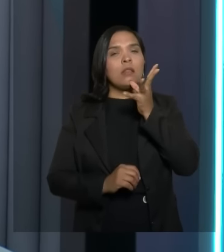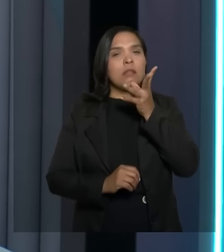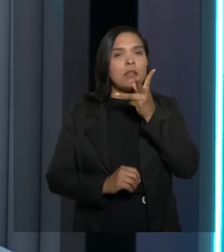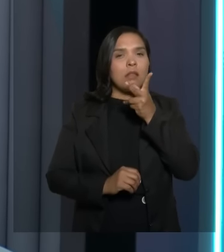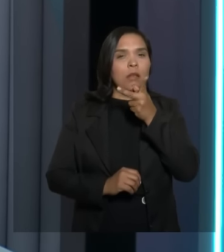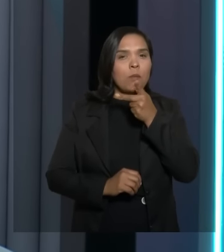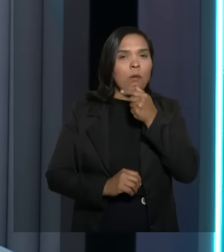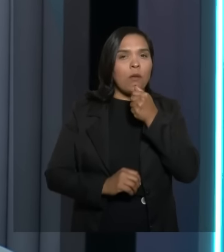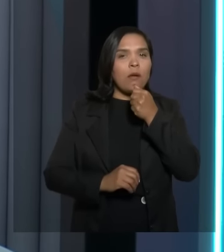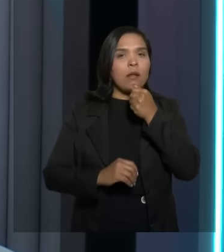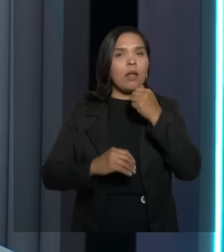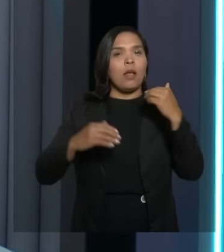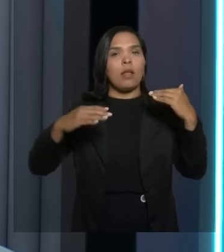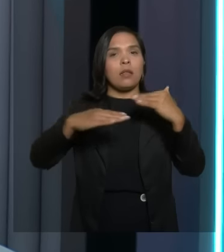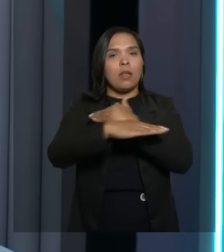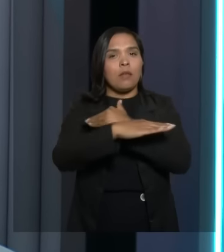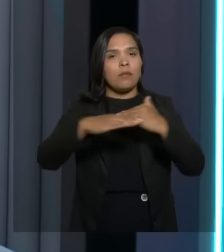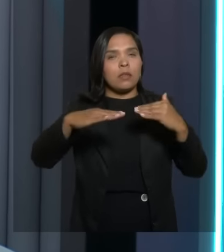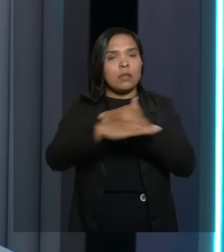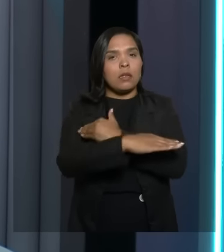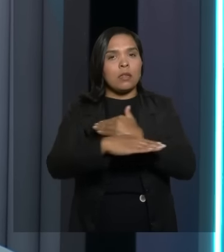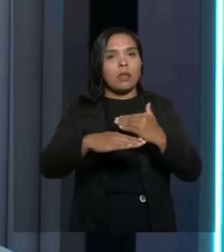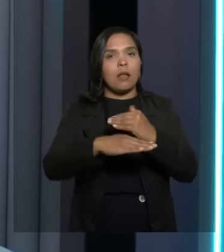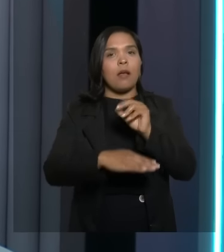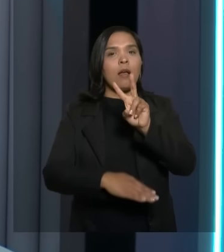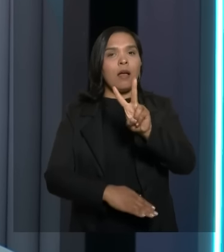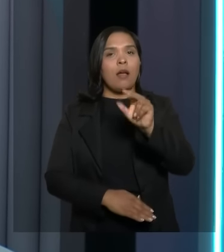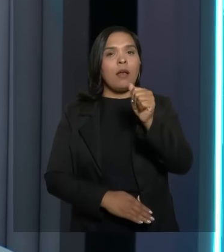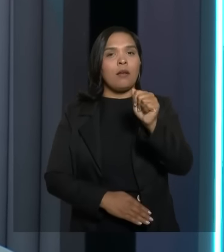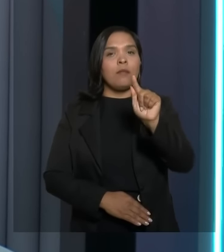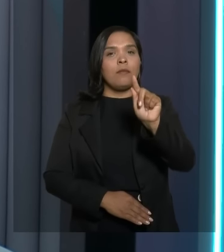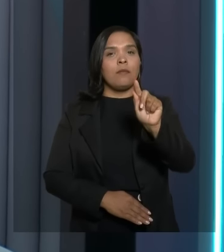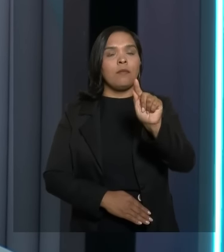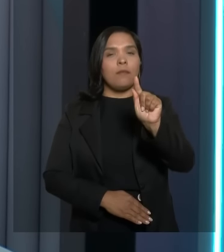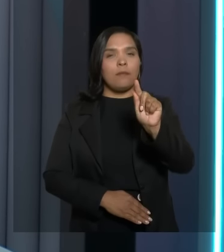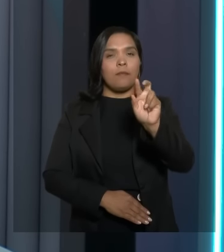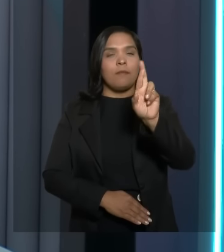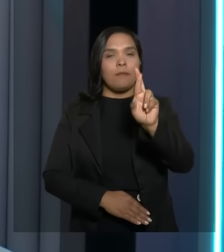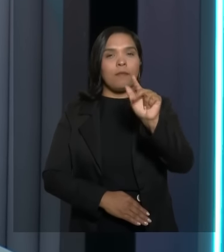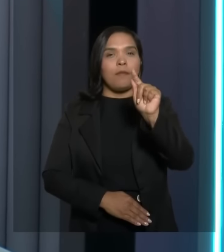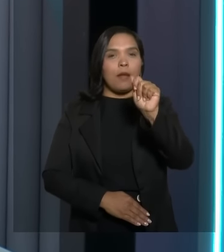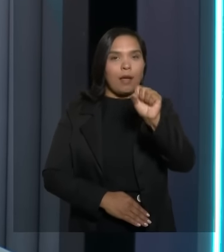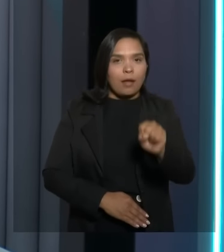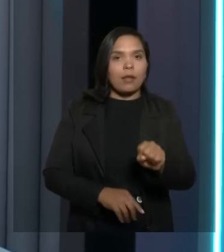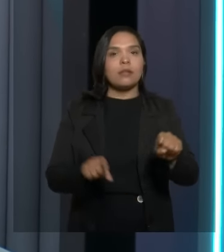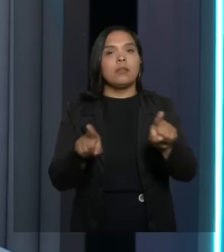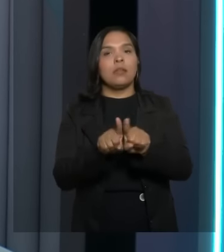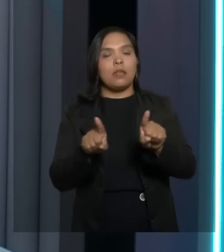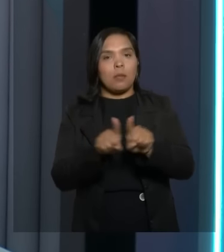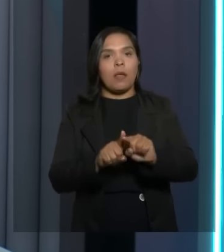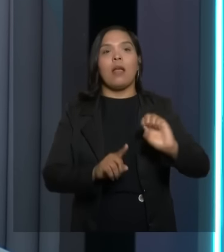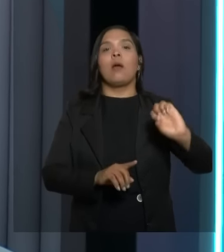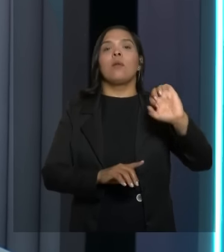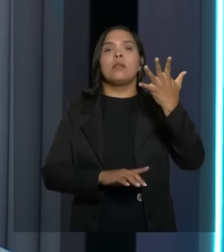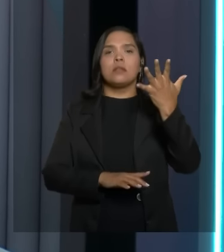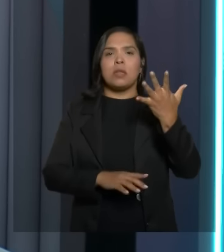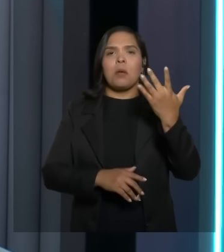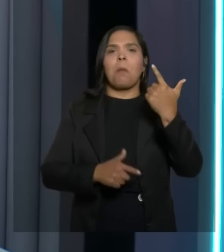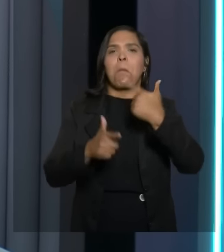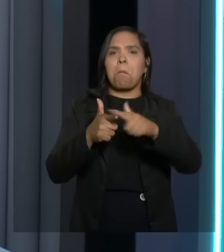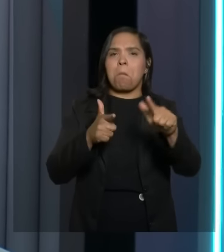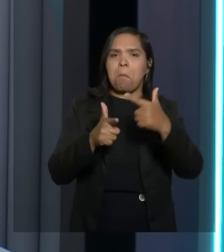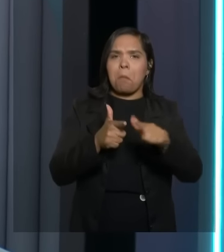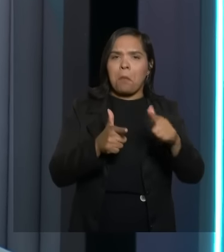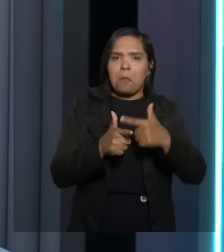da avenida Presidente Vargas de dois anos e, de fato, aconteceram algumas intercorrências